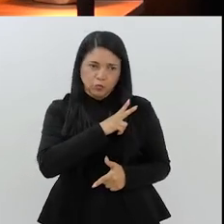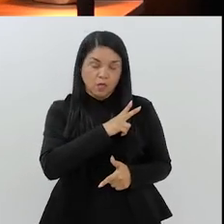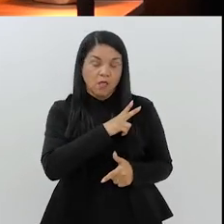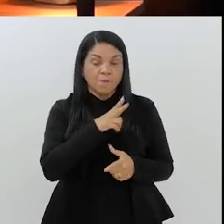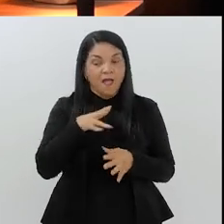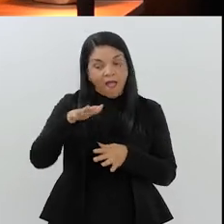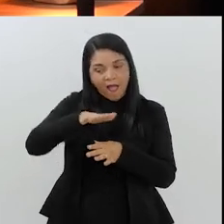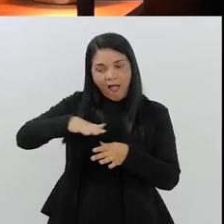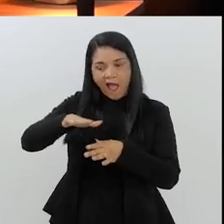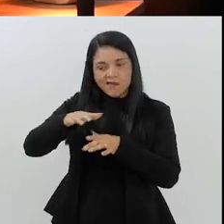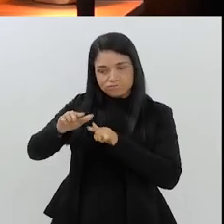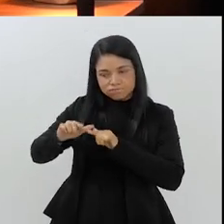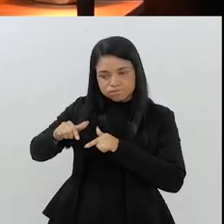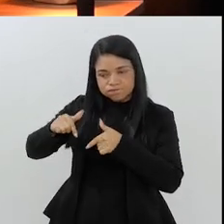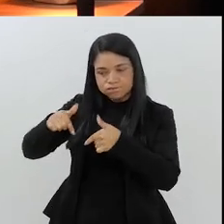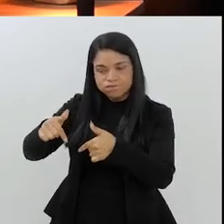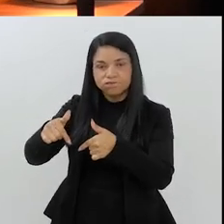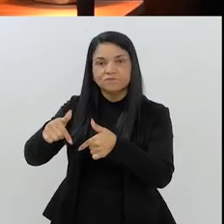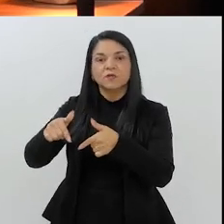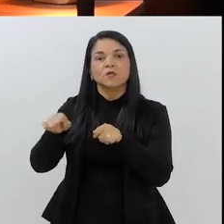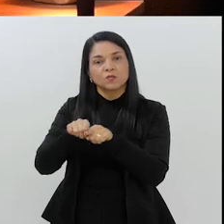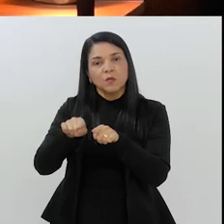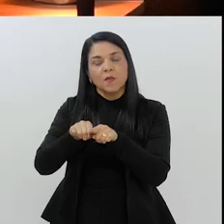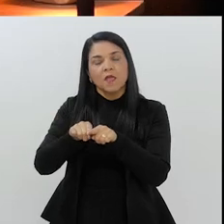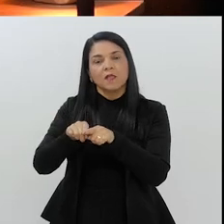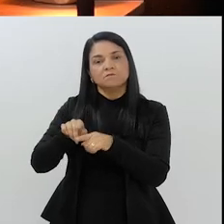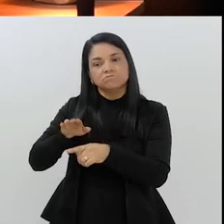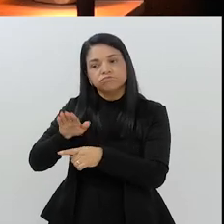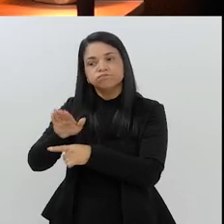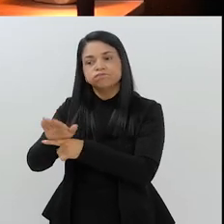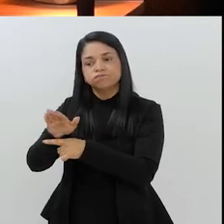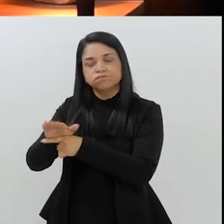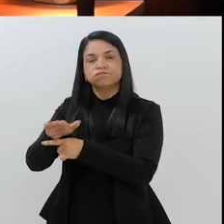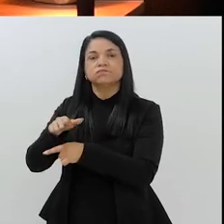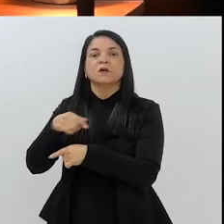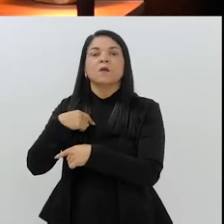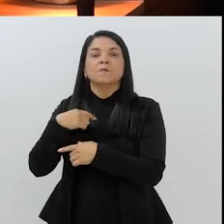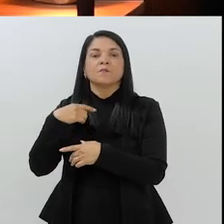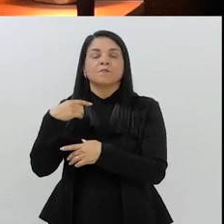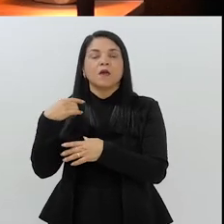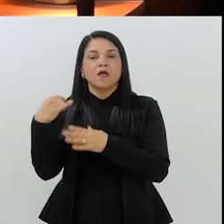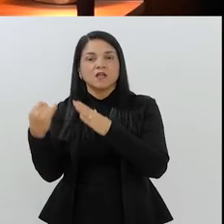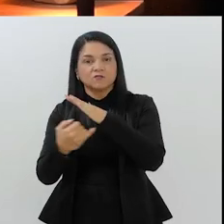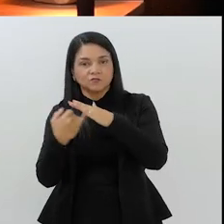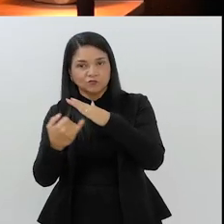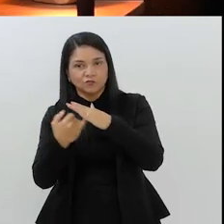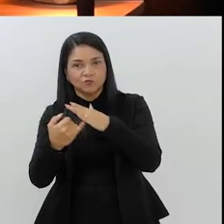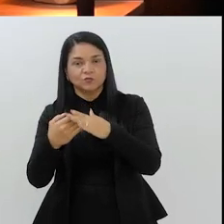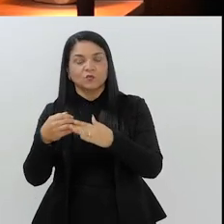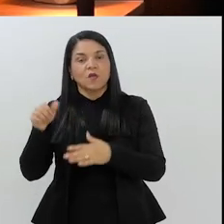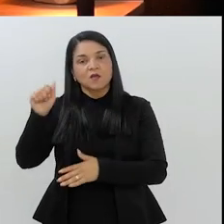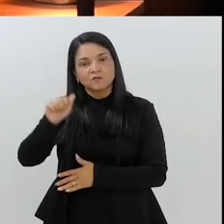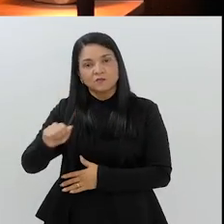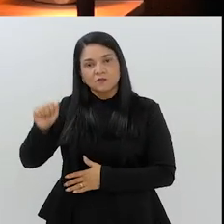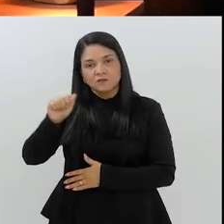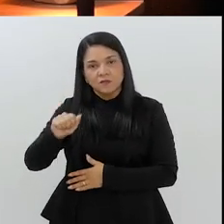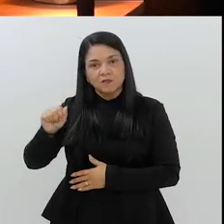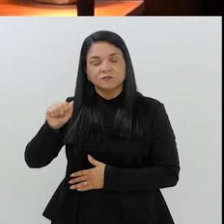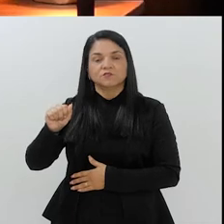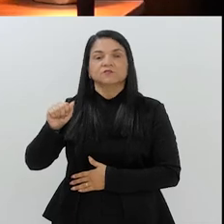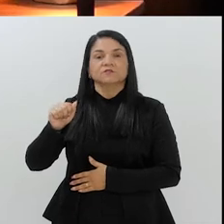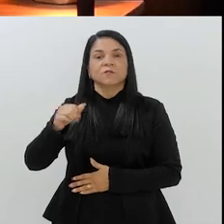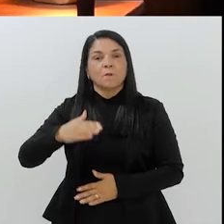e, dentro da minha área de atuação, eu presto serviços também para a nossa entidade, que é a Sociedade